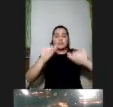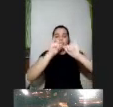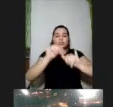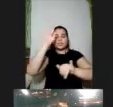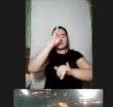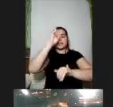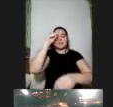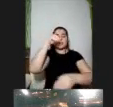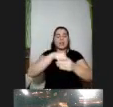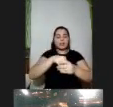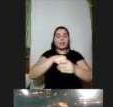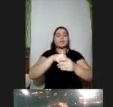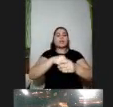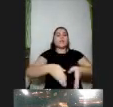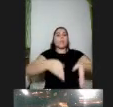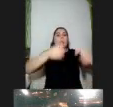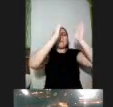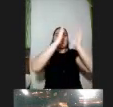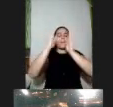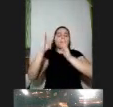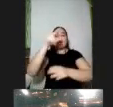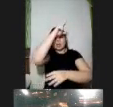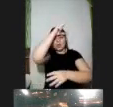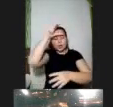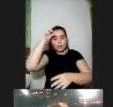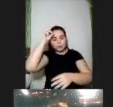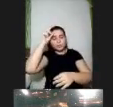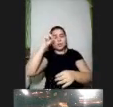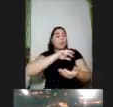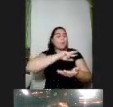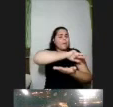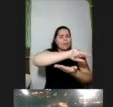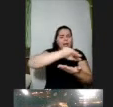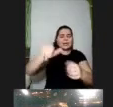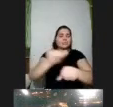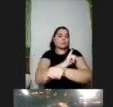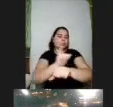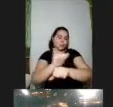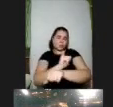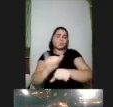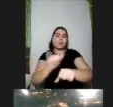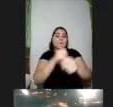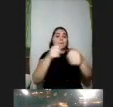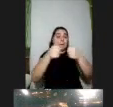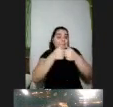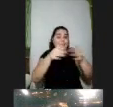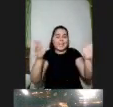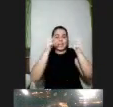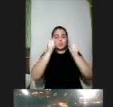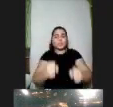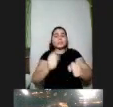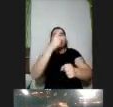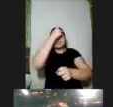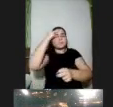bibliotecas públicas com recursos uma multiplicidade de recursos para ampliar as possibilidades das pessoas